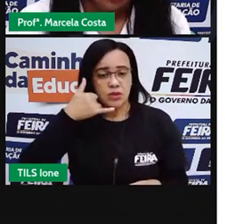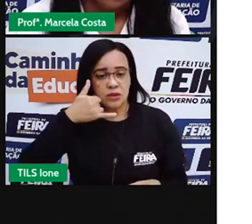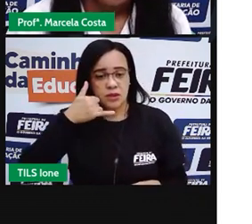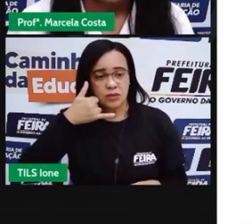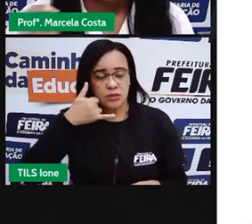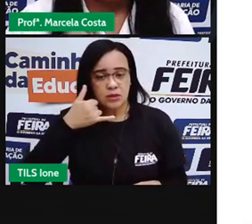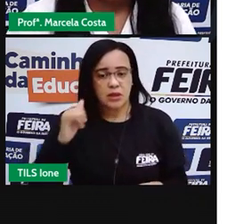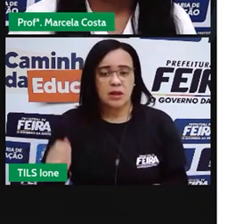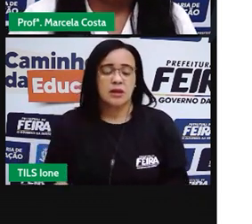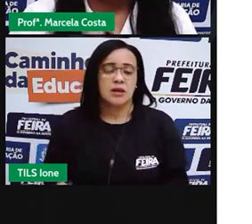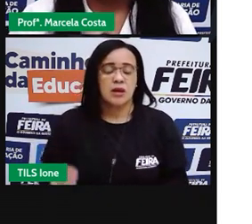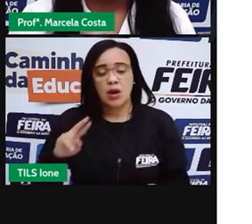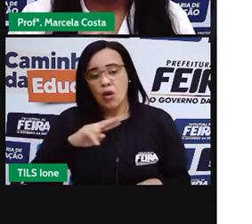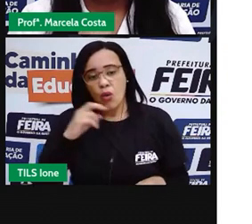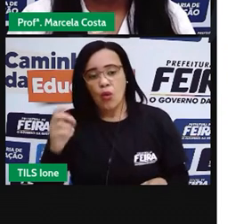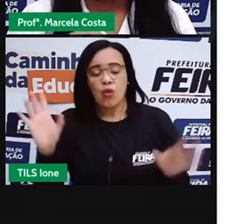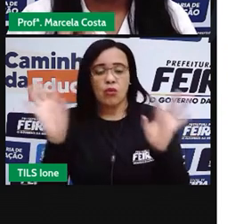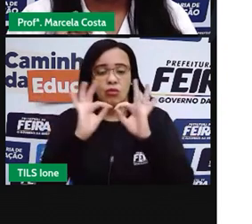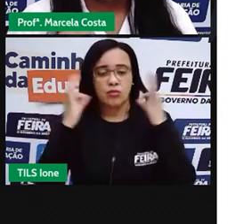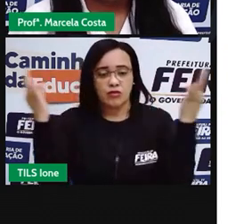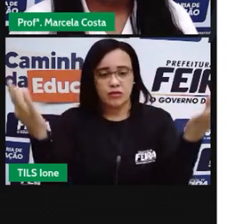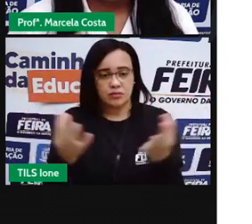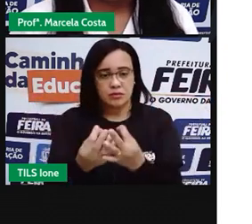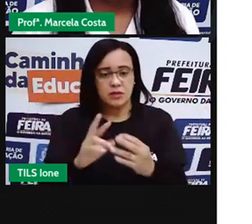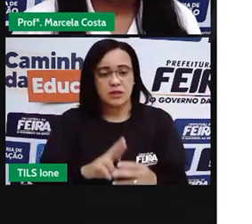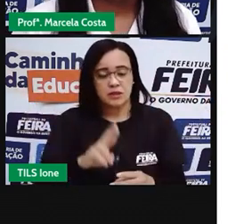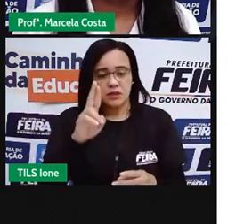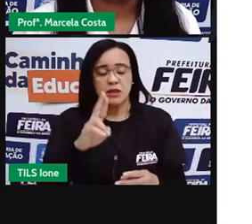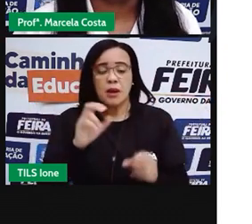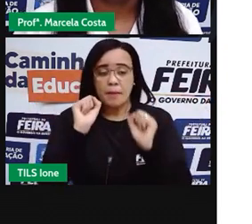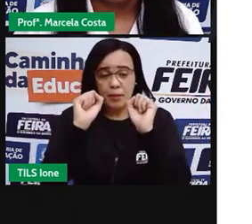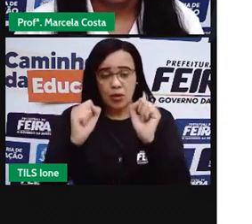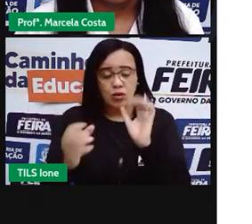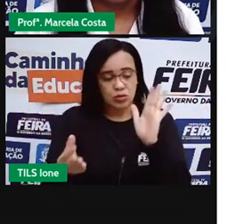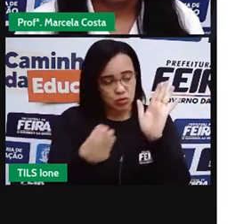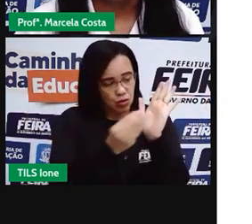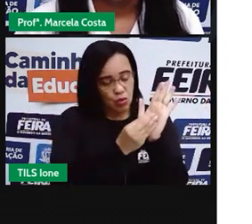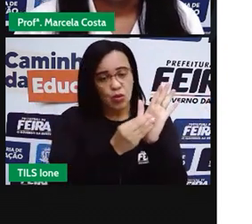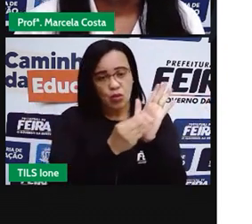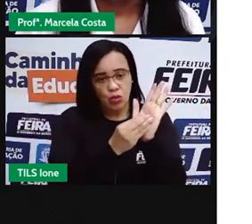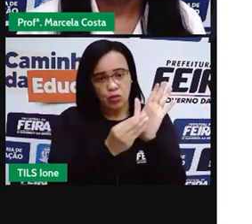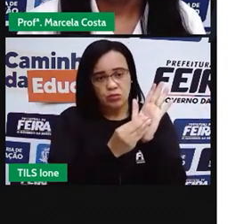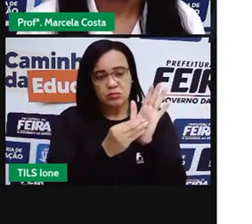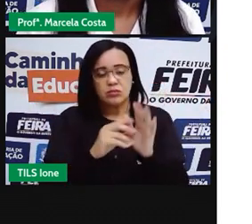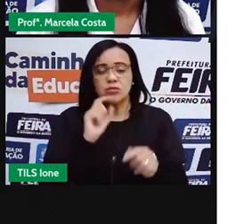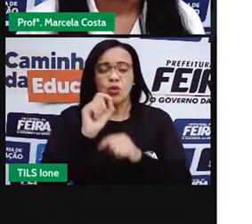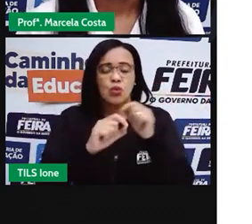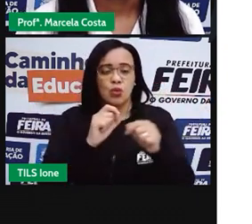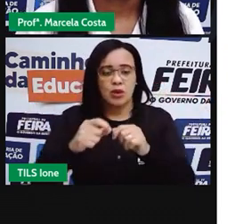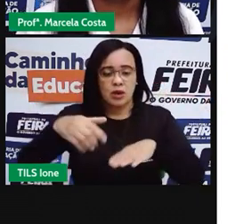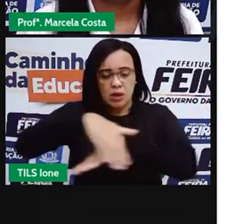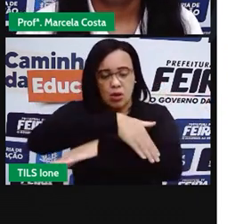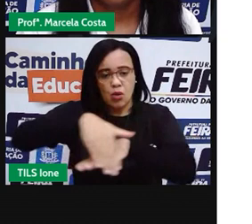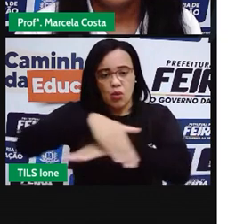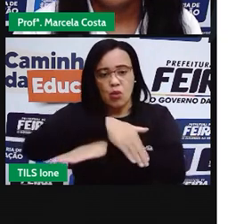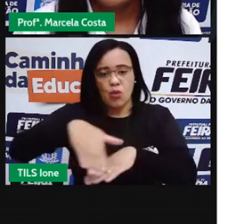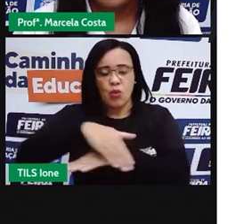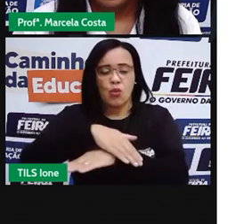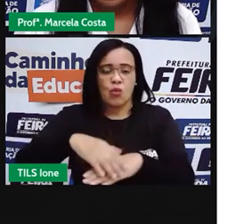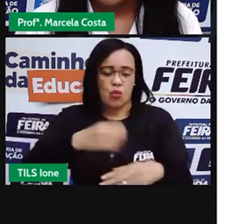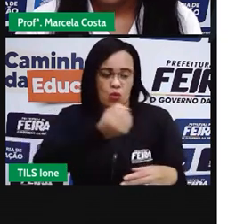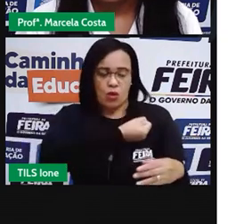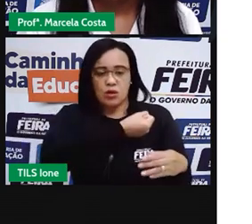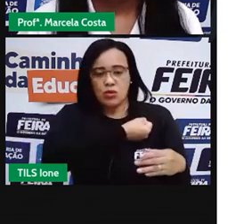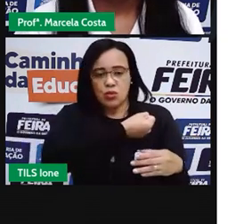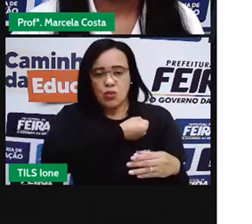de casa, e aí você coloca o seu endereço e o nome da avenida que